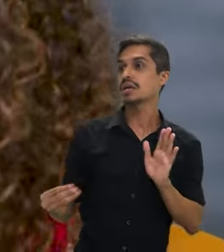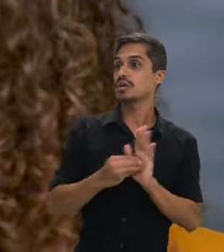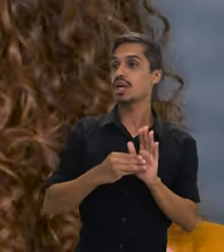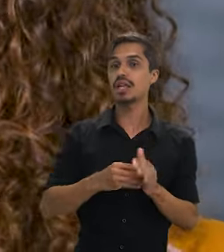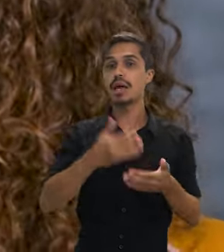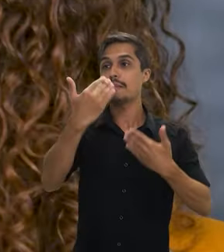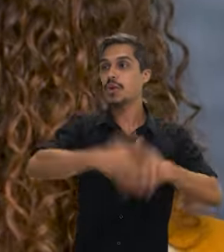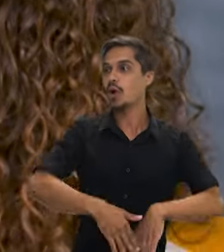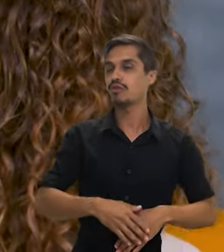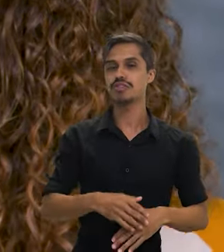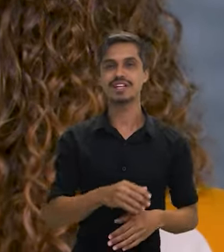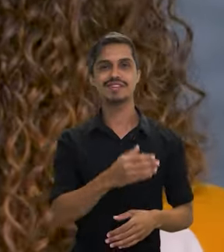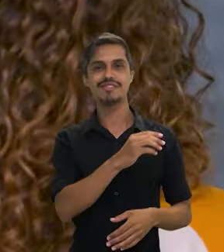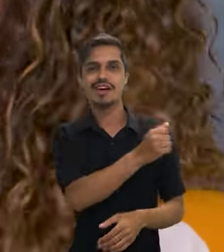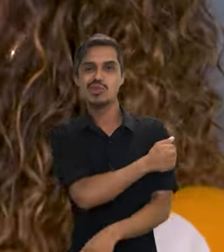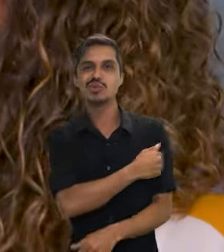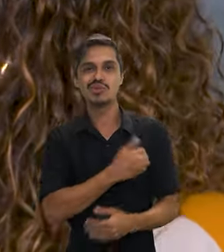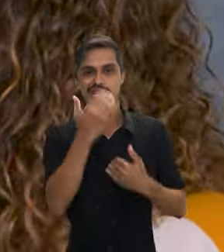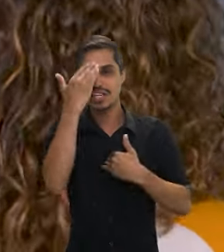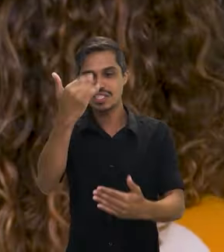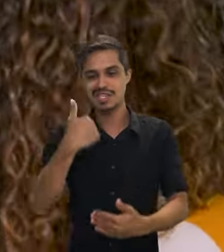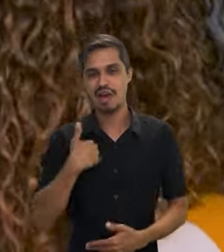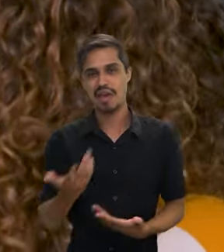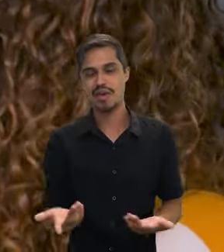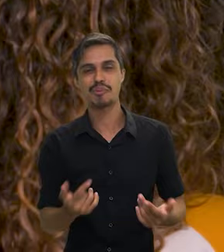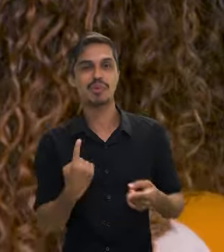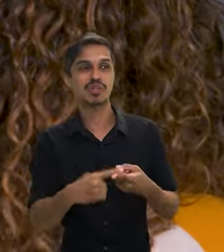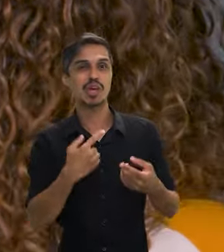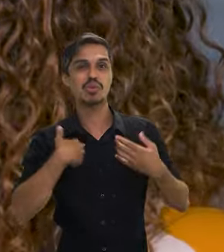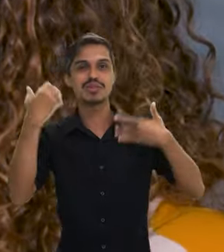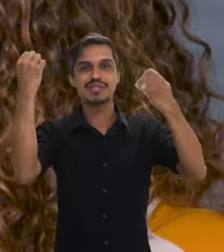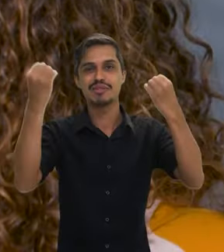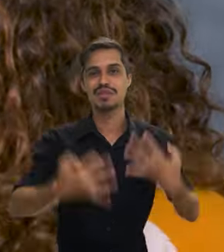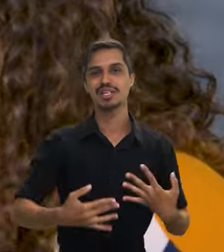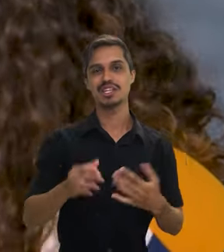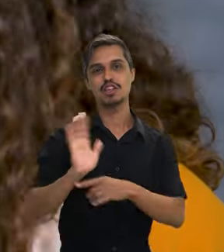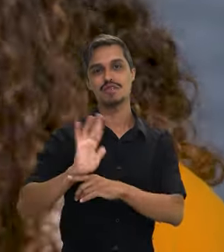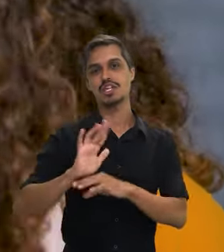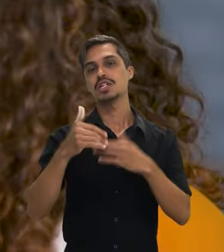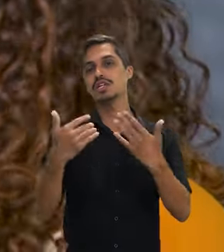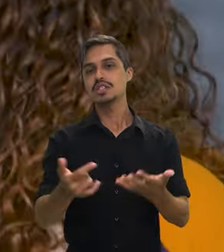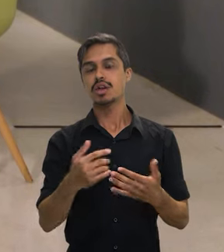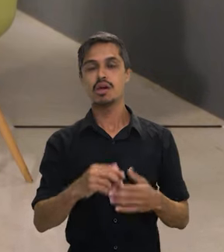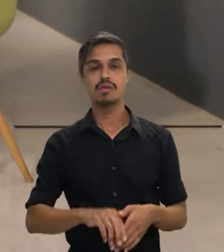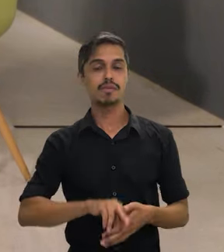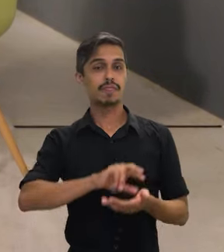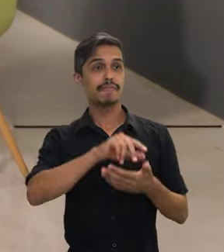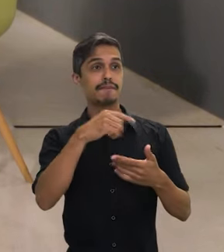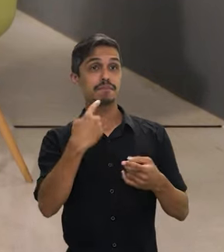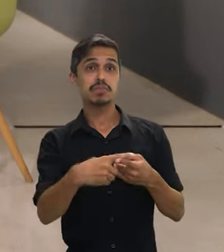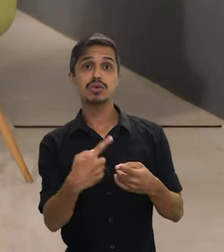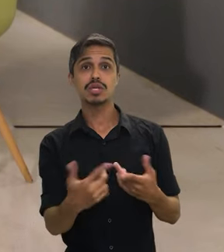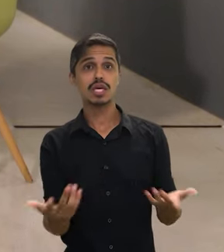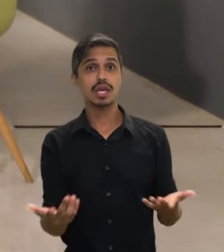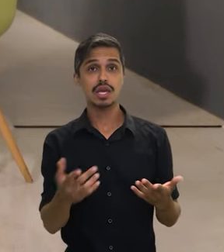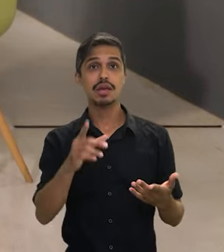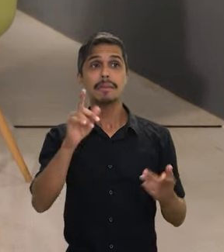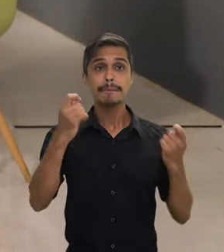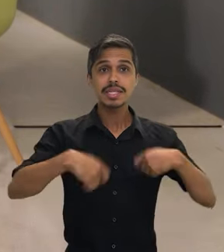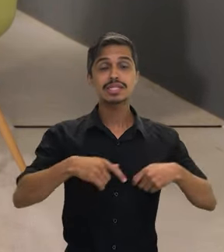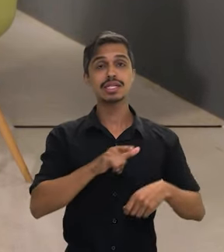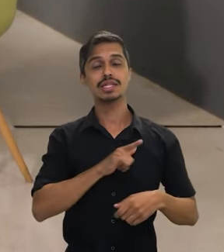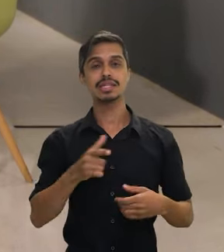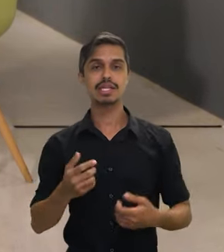caiu em redação depois disso. Então, é isso, sim. O professor, ele é a porta de entrada de muita coisa. Então, por que também não ser de uma